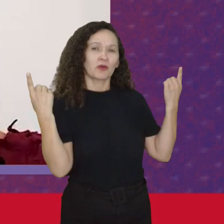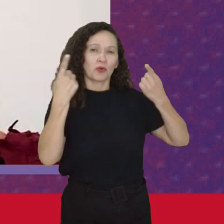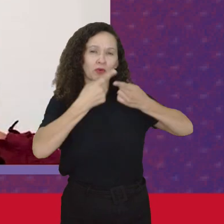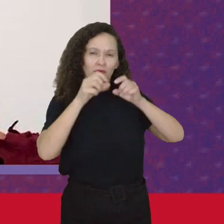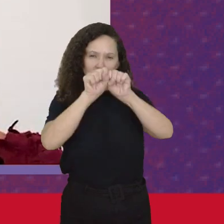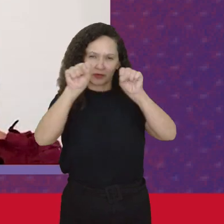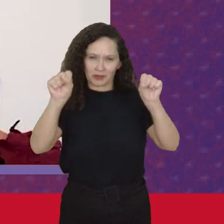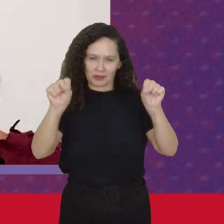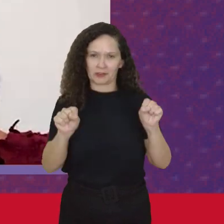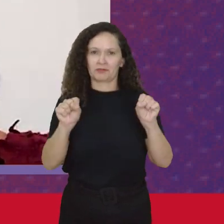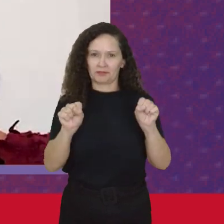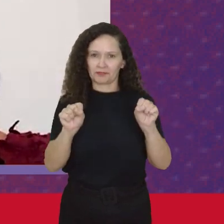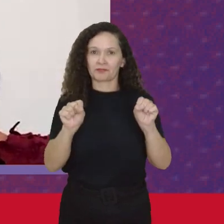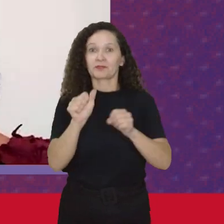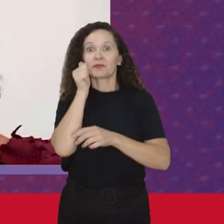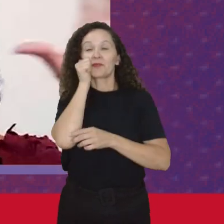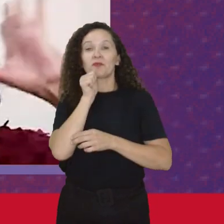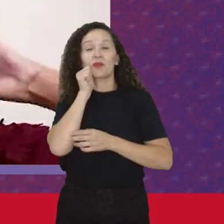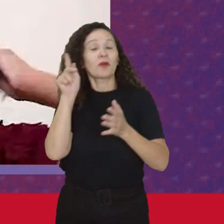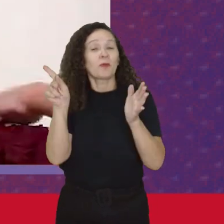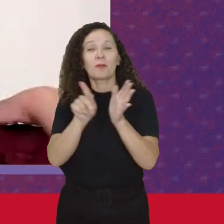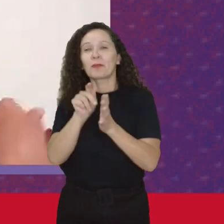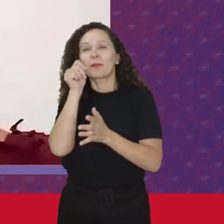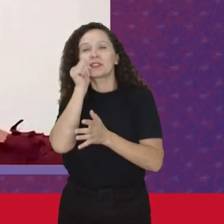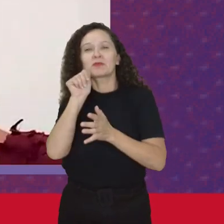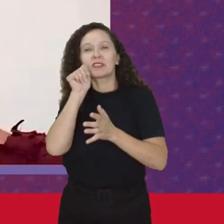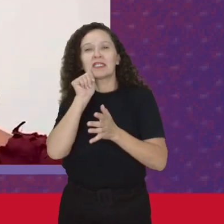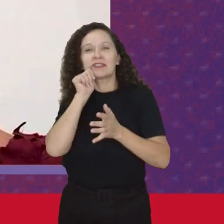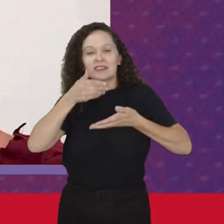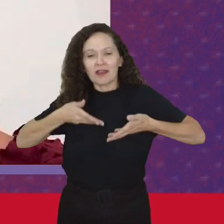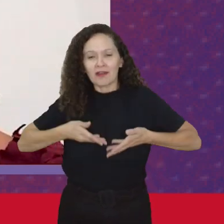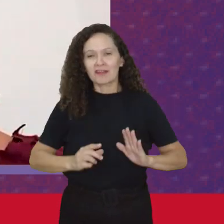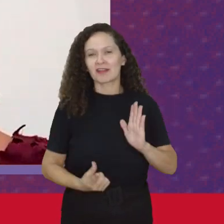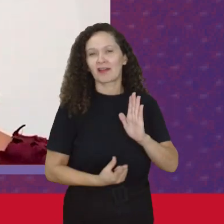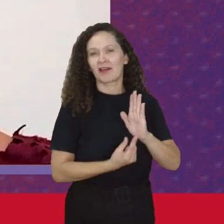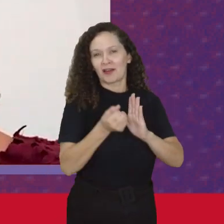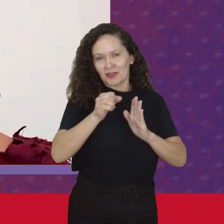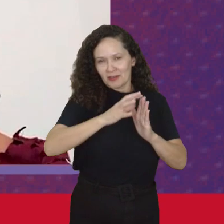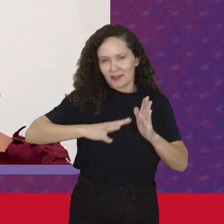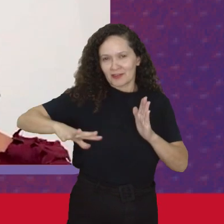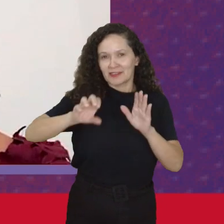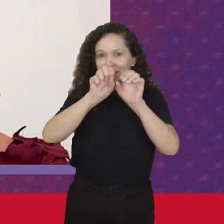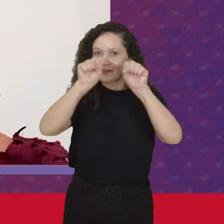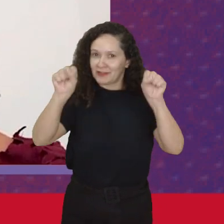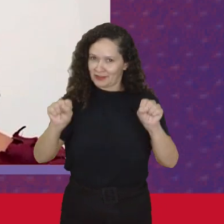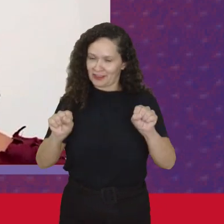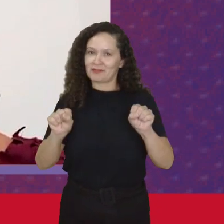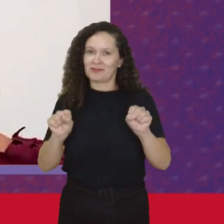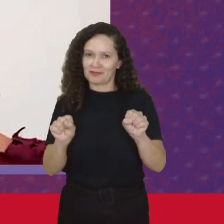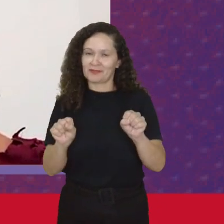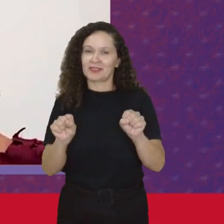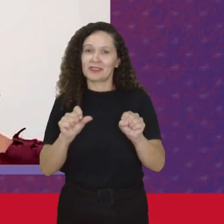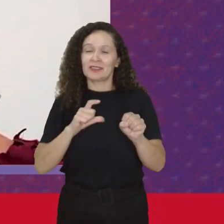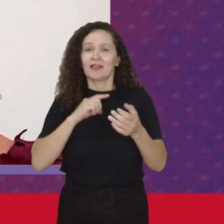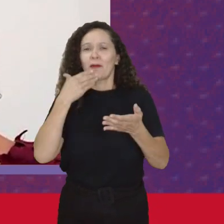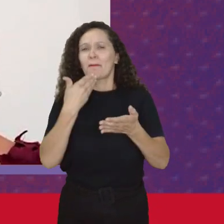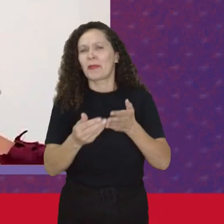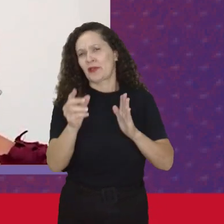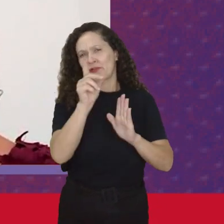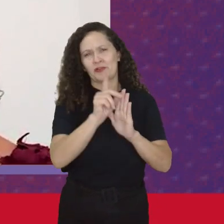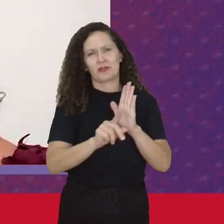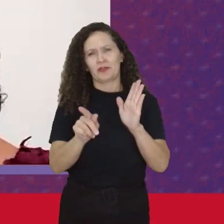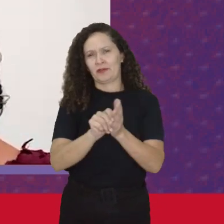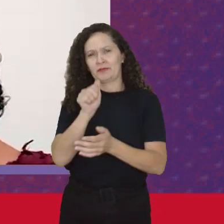sistema Em que elas Estavam Estavam nascendo O capitalismo E que existia Também Uma perda De direitos